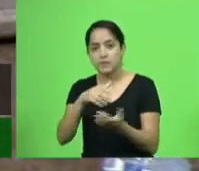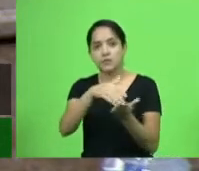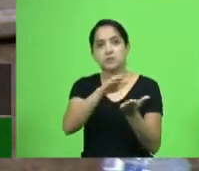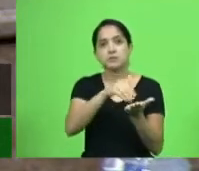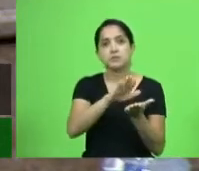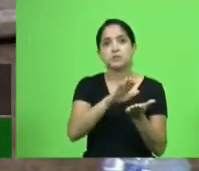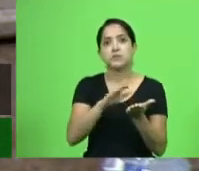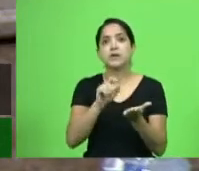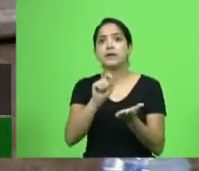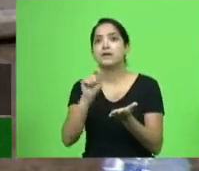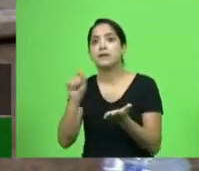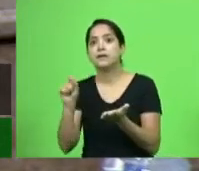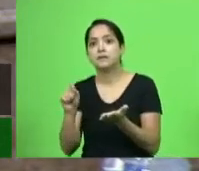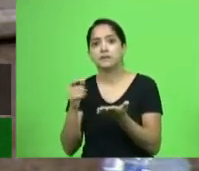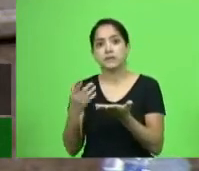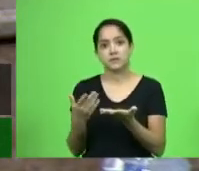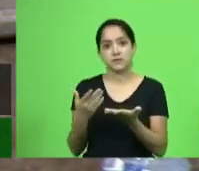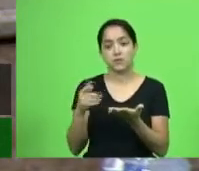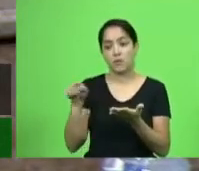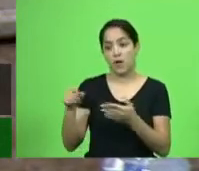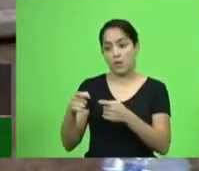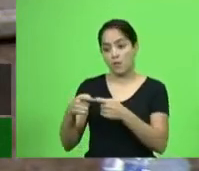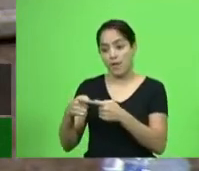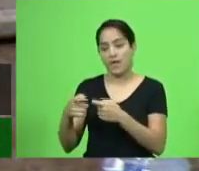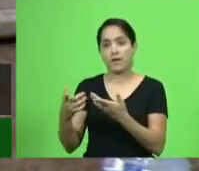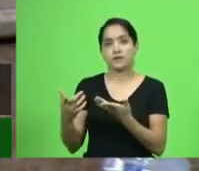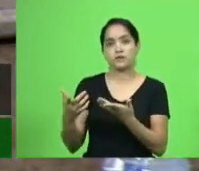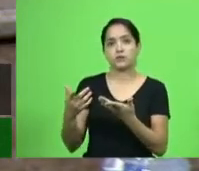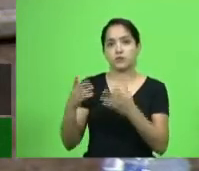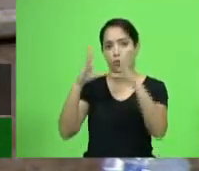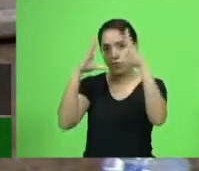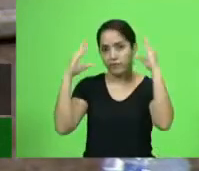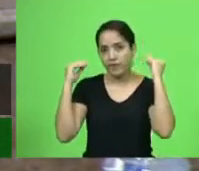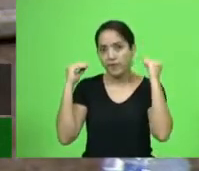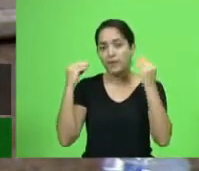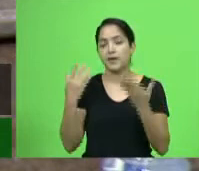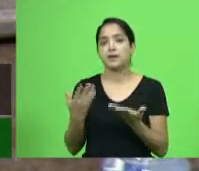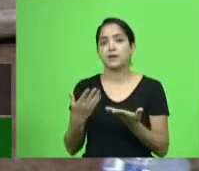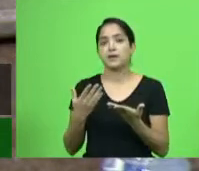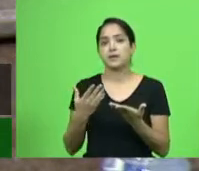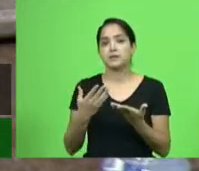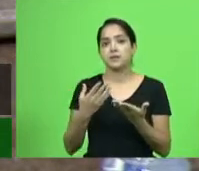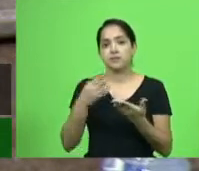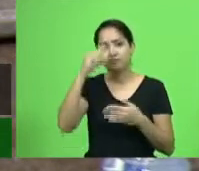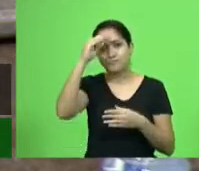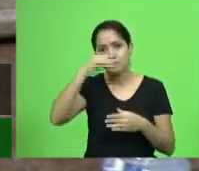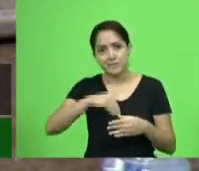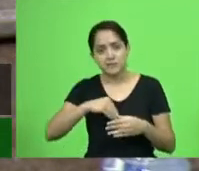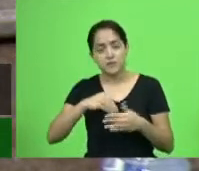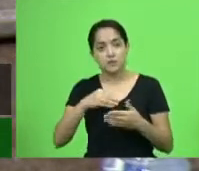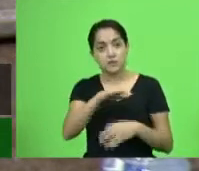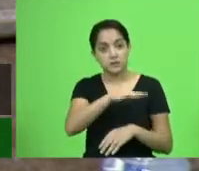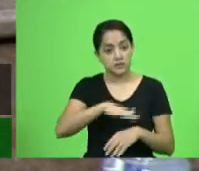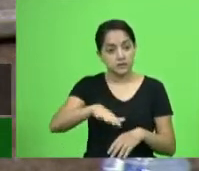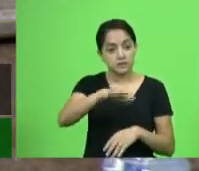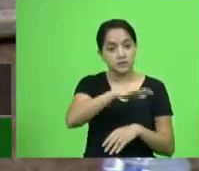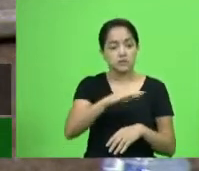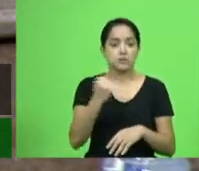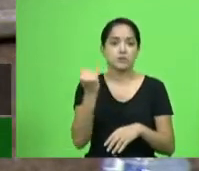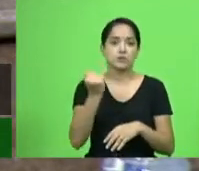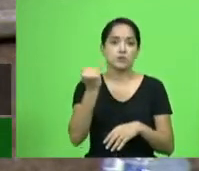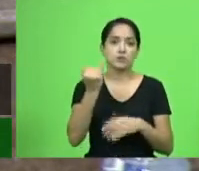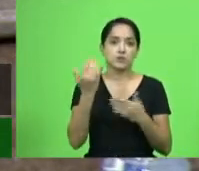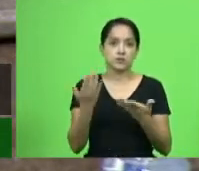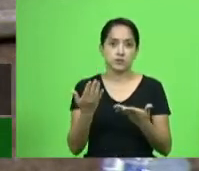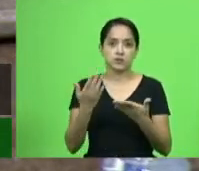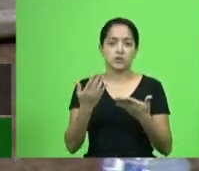que estar fazendo a limpeza é o médico, a enfermeira. Então, a desmotivação é total com um setor que é tão importante para os catarinenses.